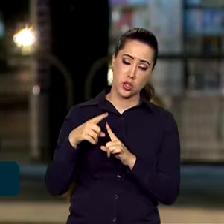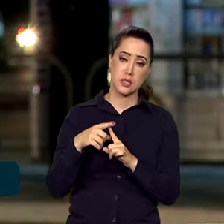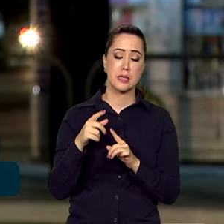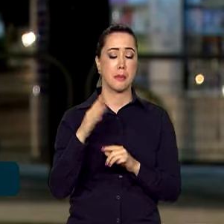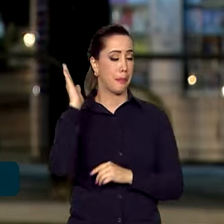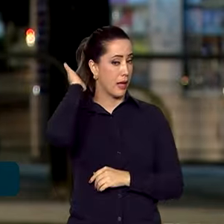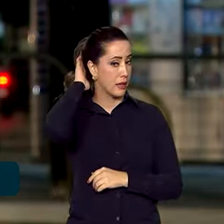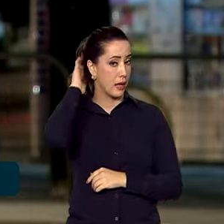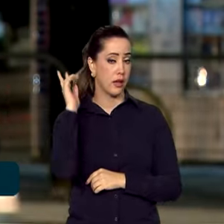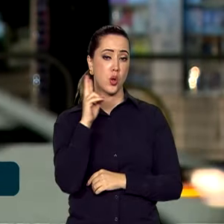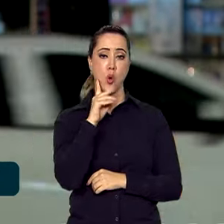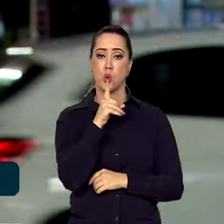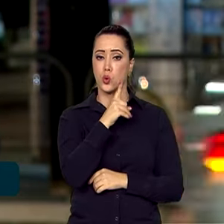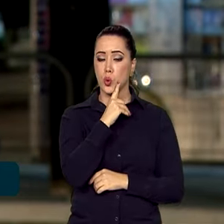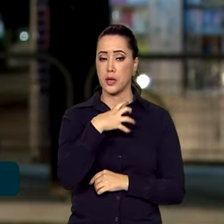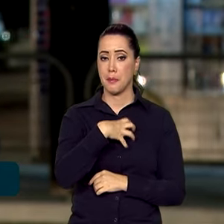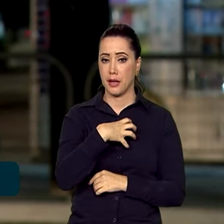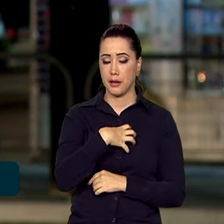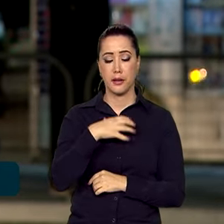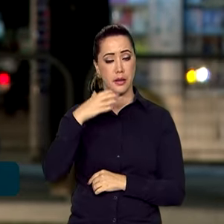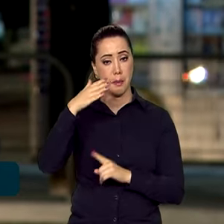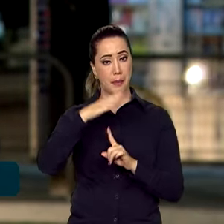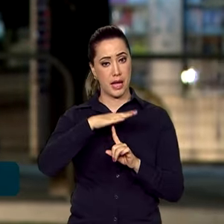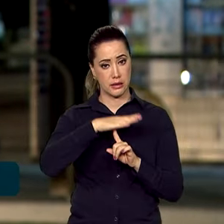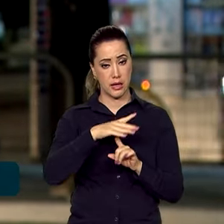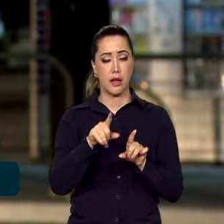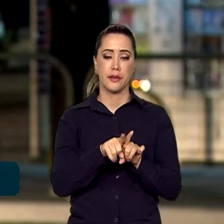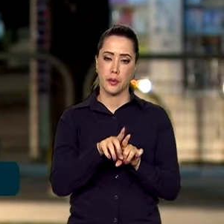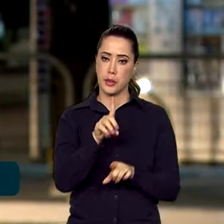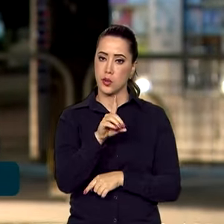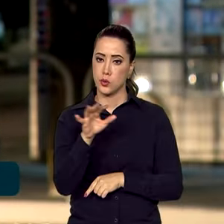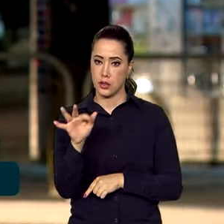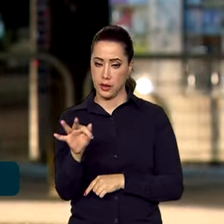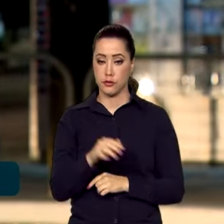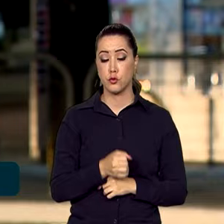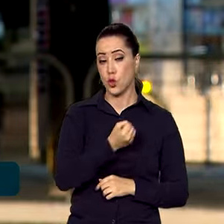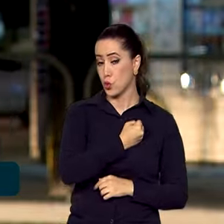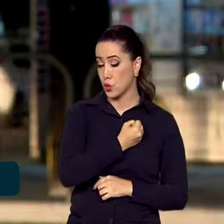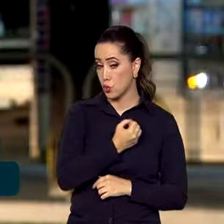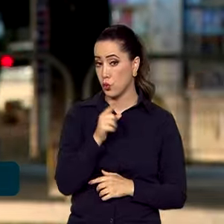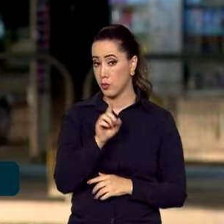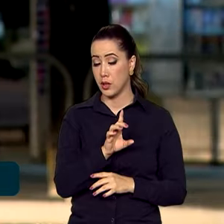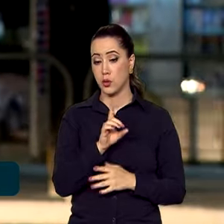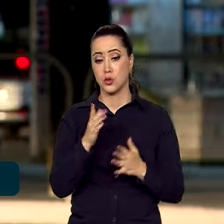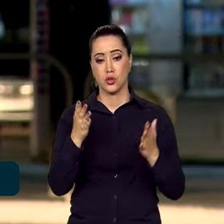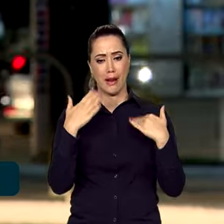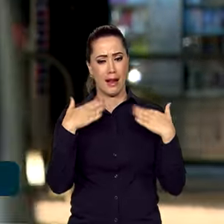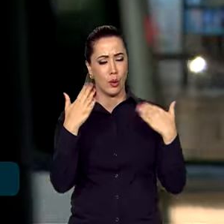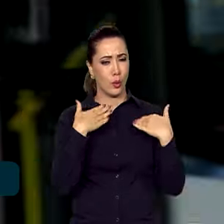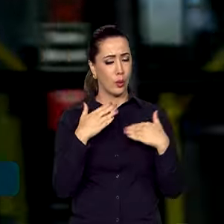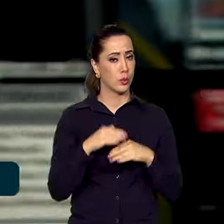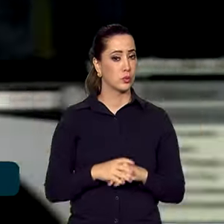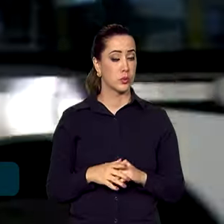Rondônia, Bahia, Paraná e também o Distrito Federal. E os números de dias com ondas de calor passaram